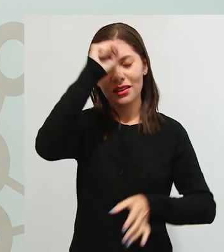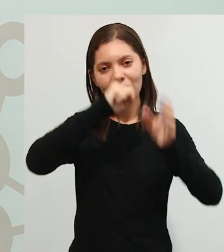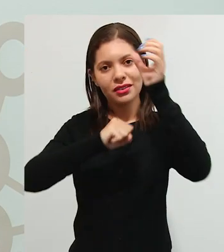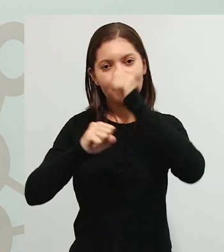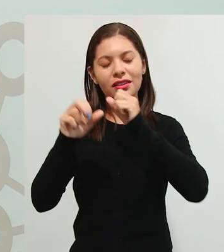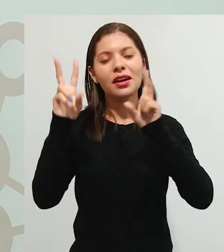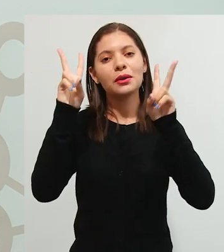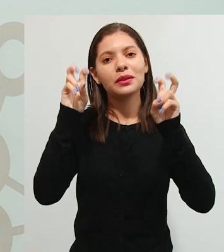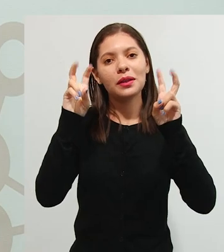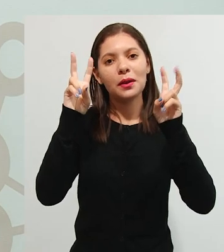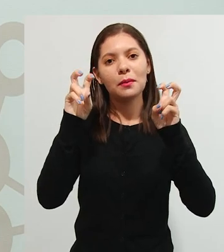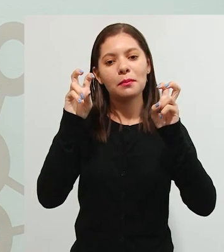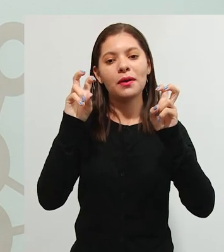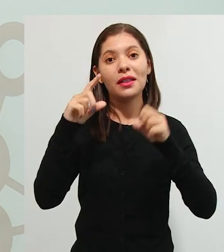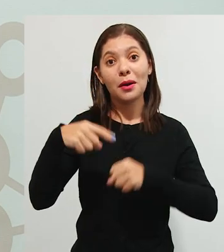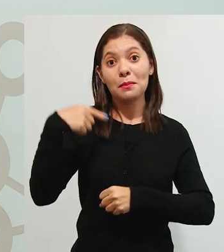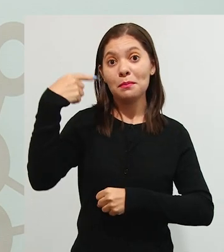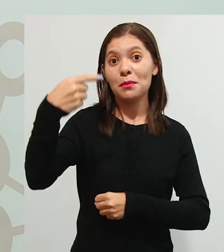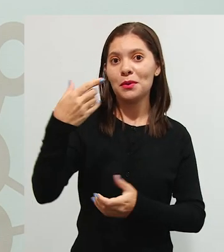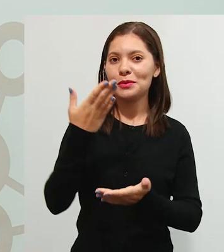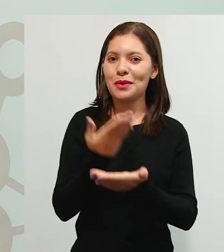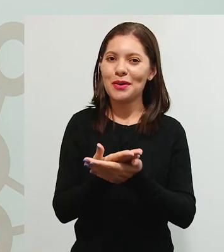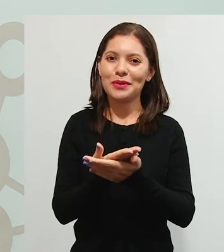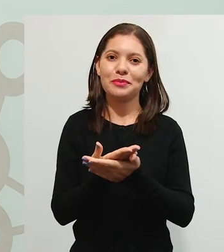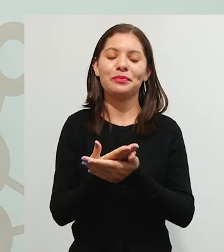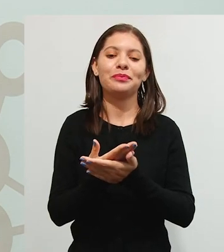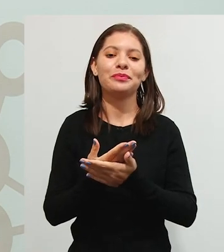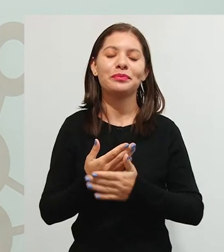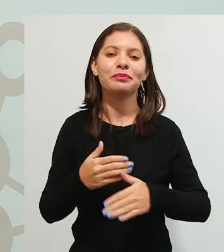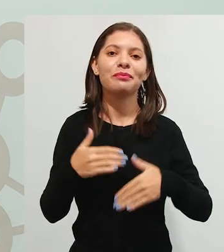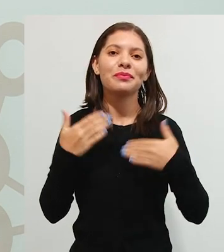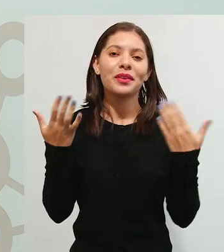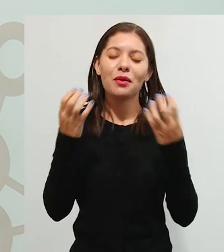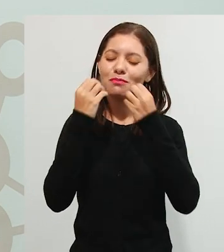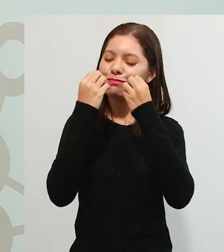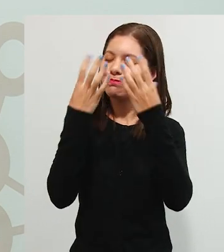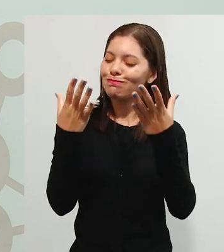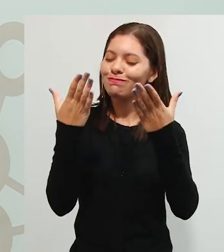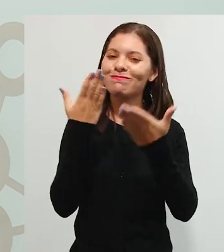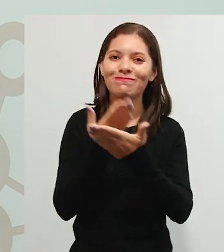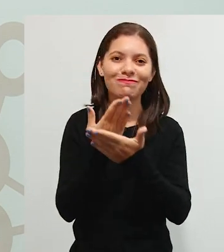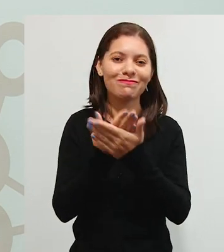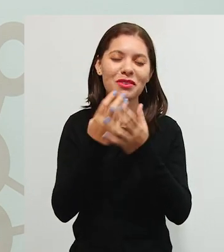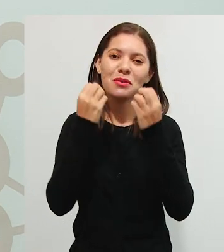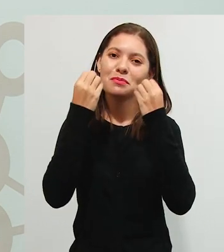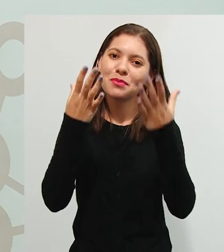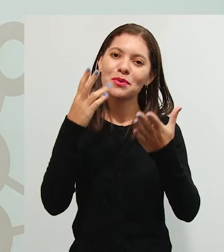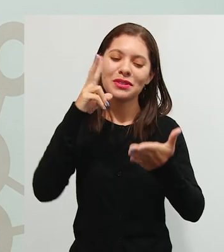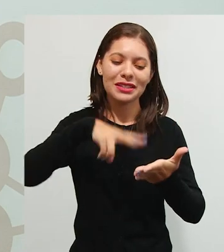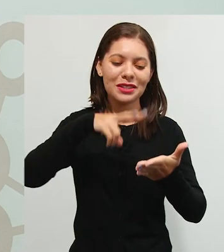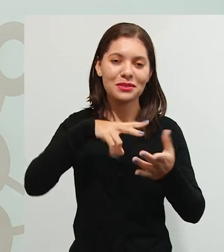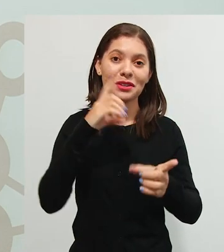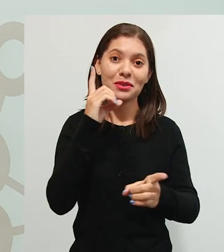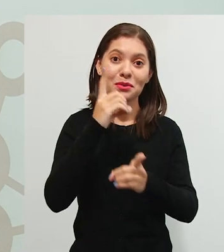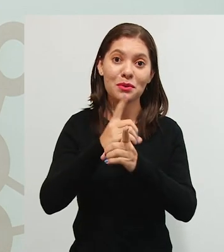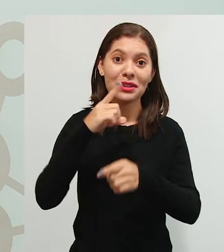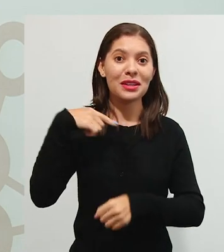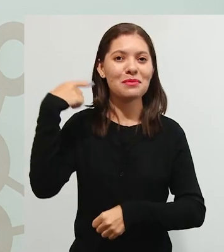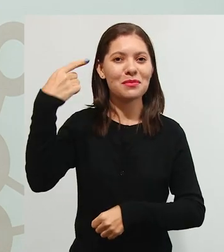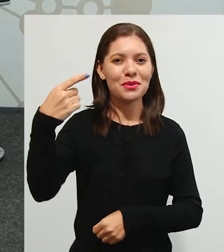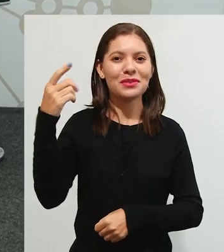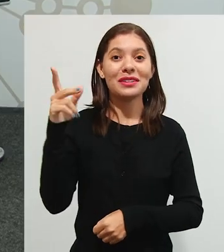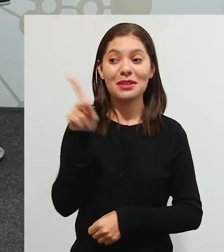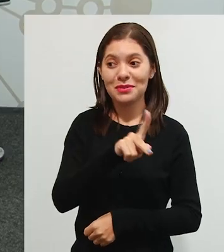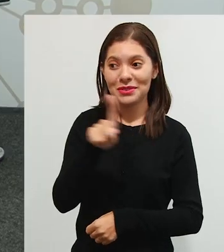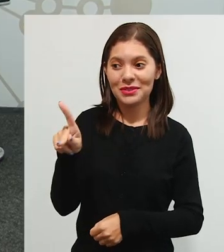temas do tema da nossa próxima aula então bons estudos boas leituras e a gente se encontra na próxima aula né